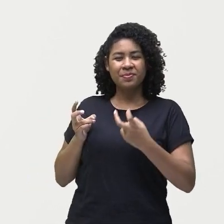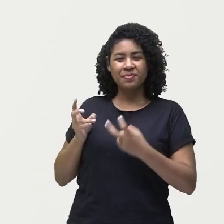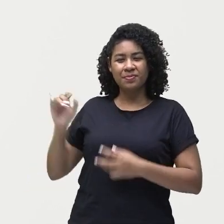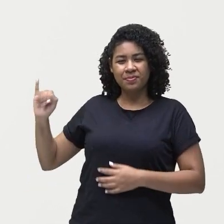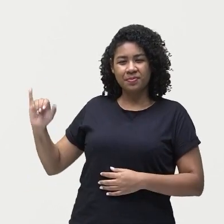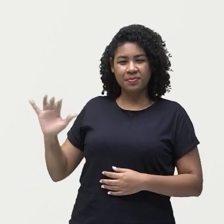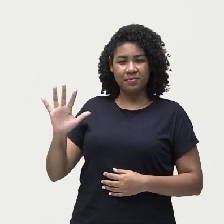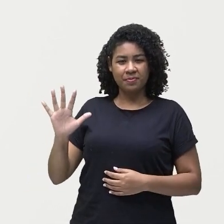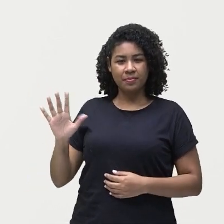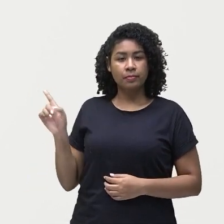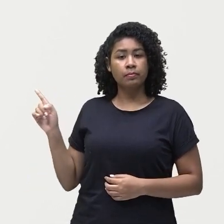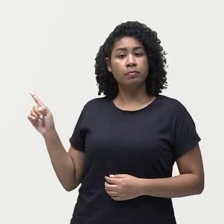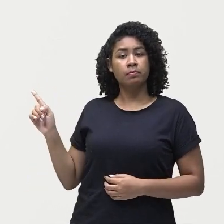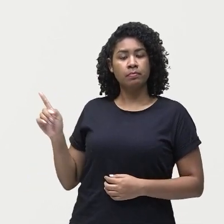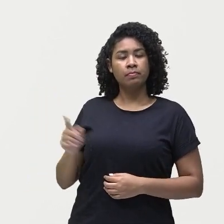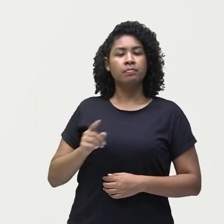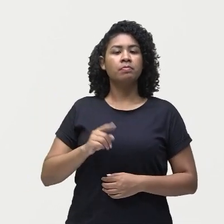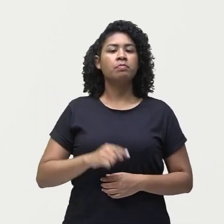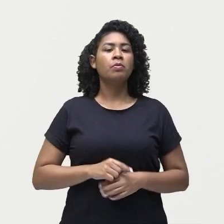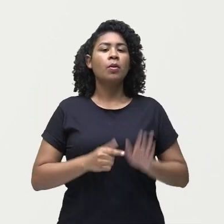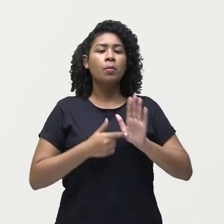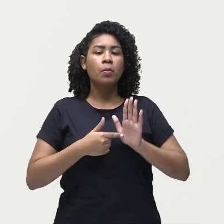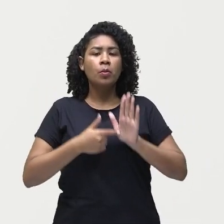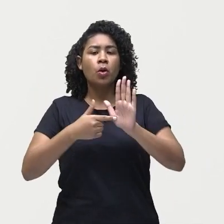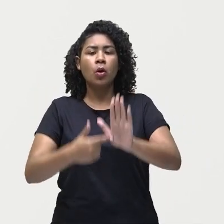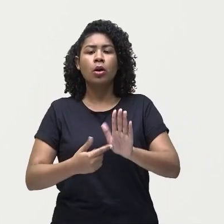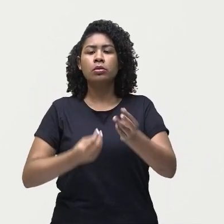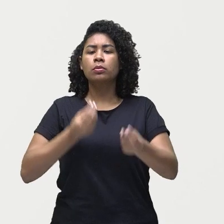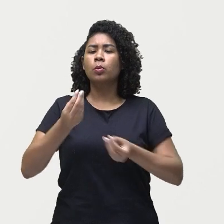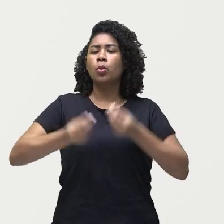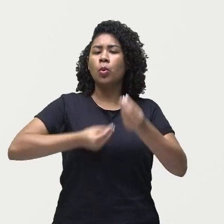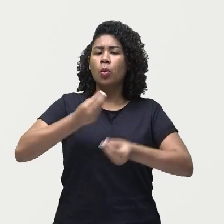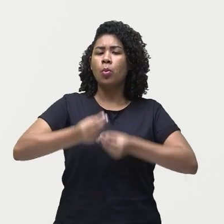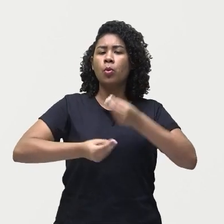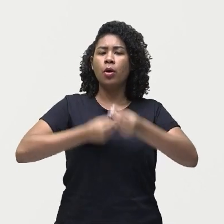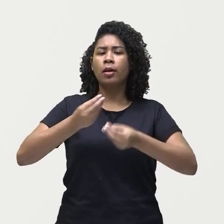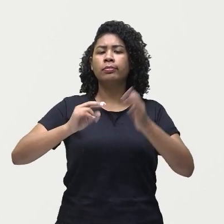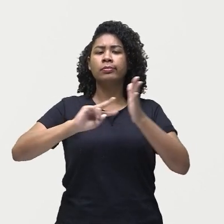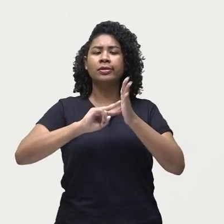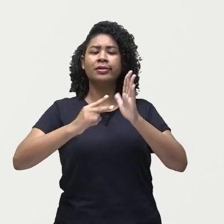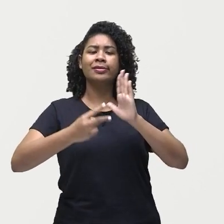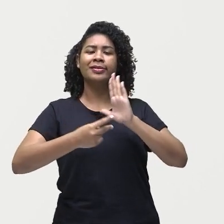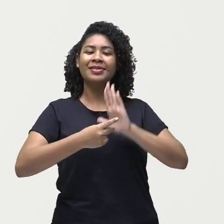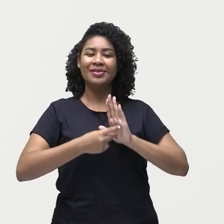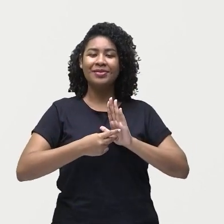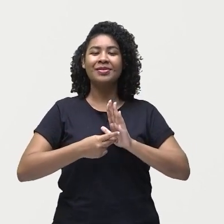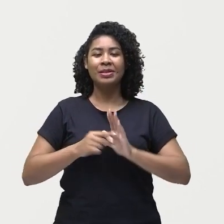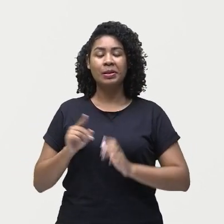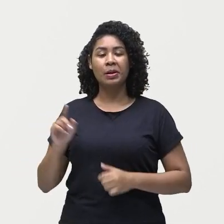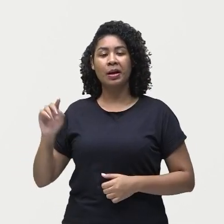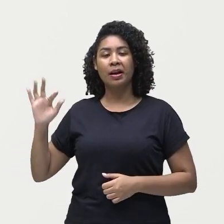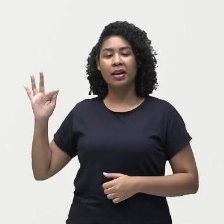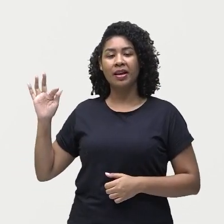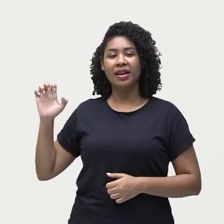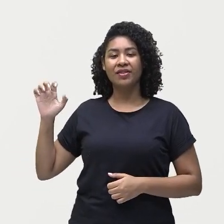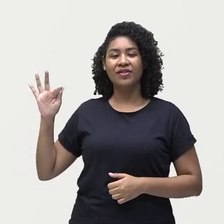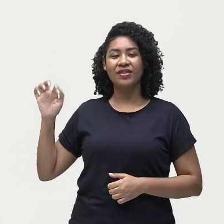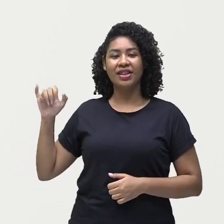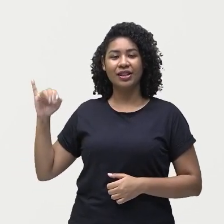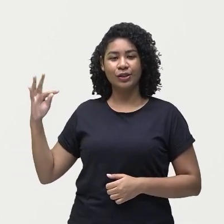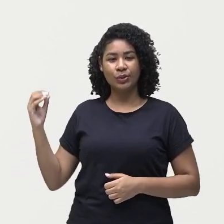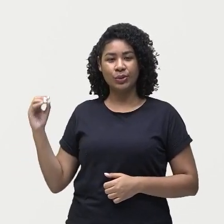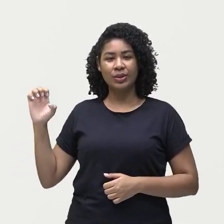que mostra, que ilustra um esquema do efeito estufa, que já é um efeito que